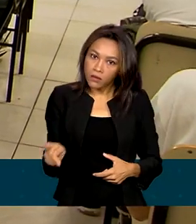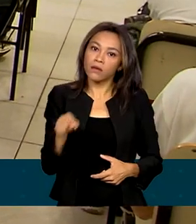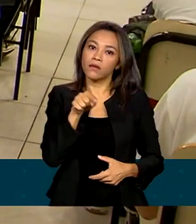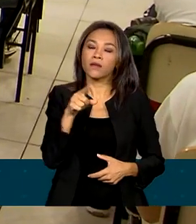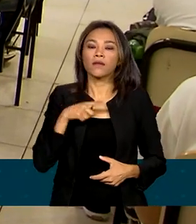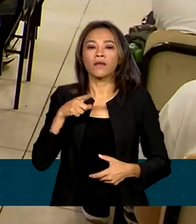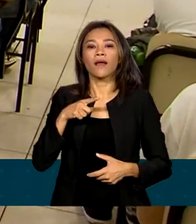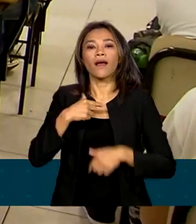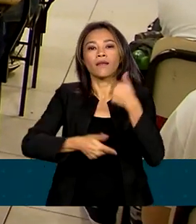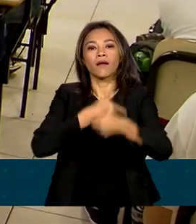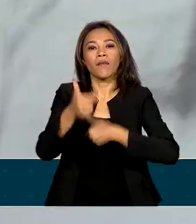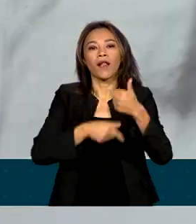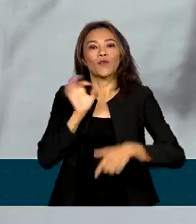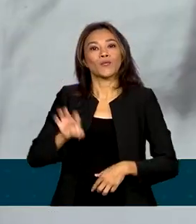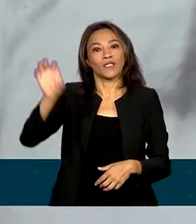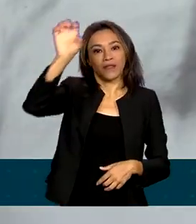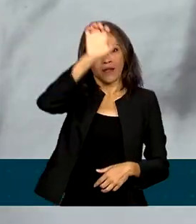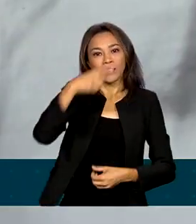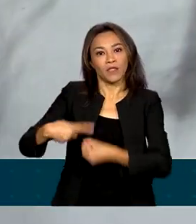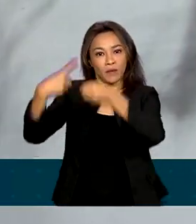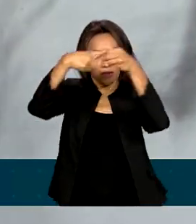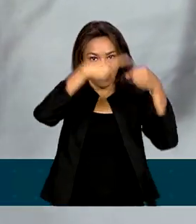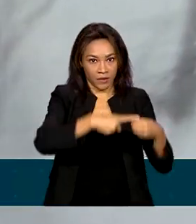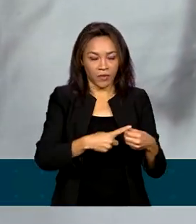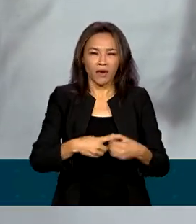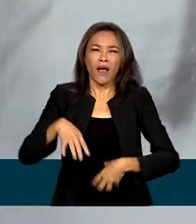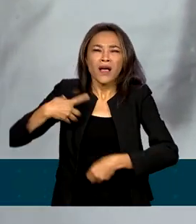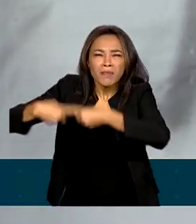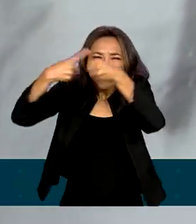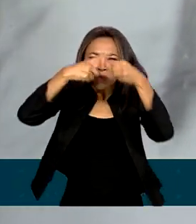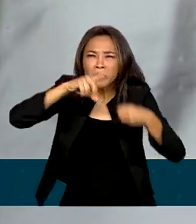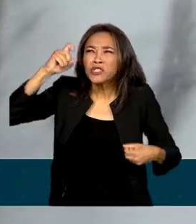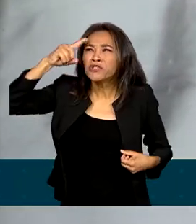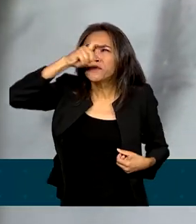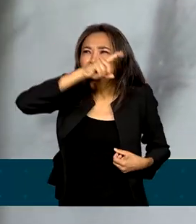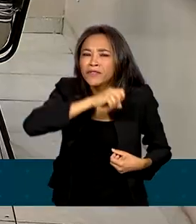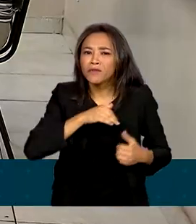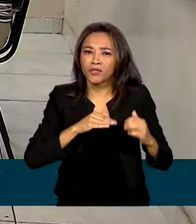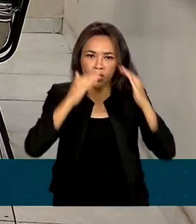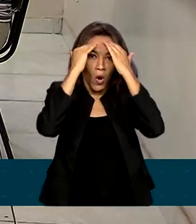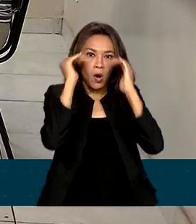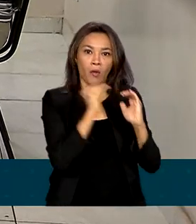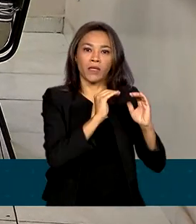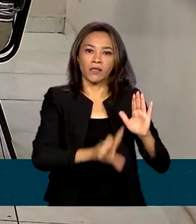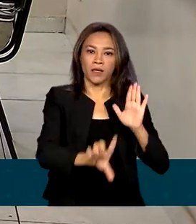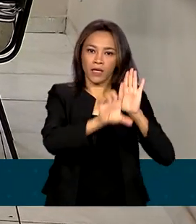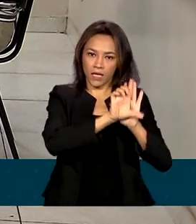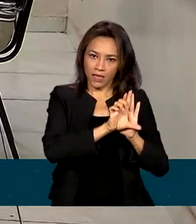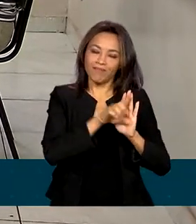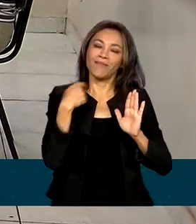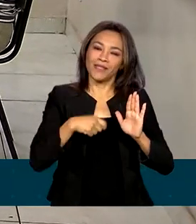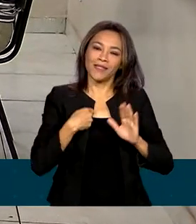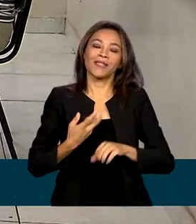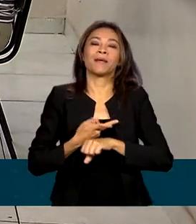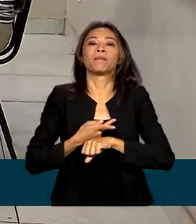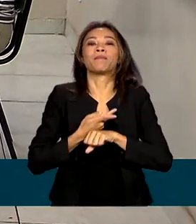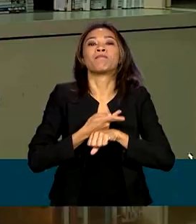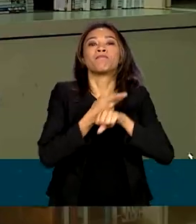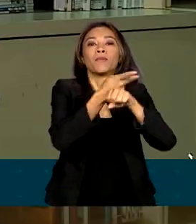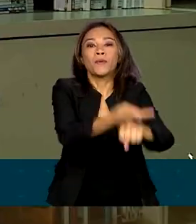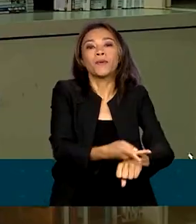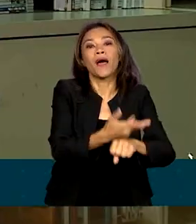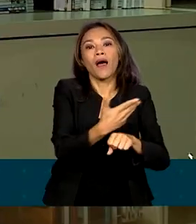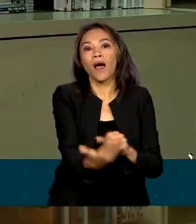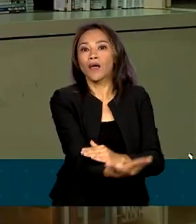aos estados e municípios. As prefeituras que tiverem dificuldades em cumprir o piso devem buscar ajuda no governo federal.